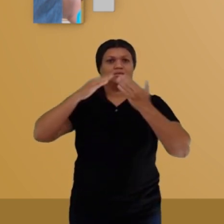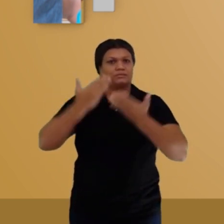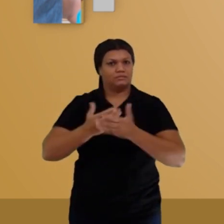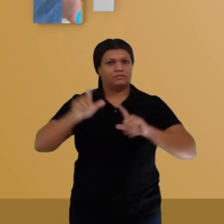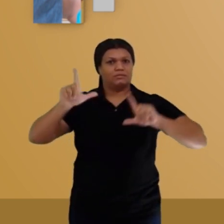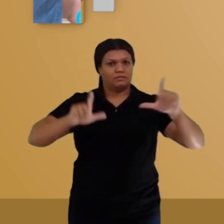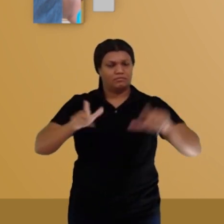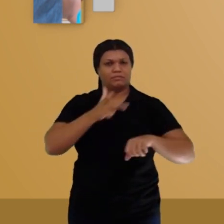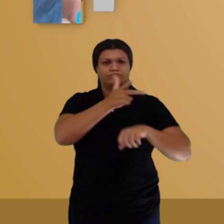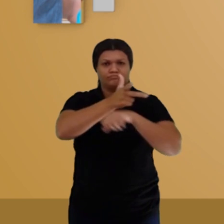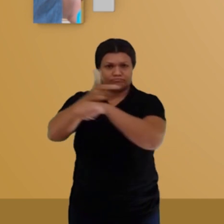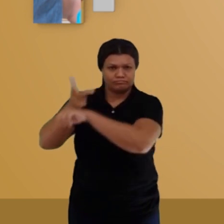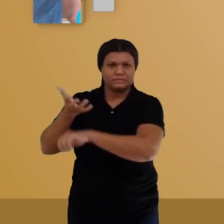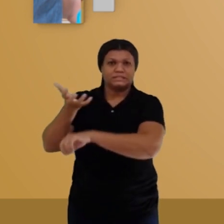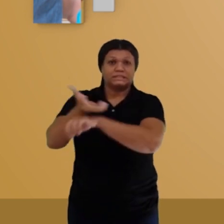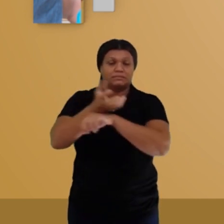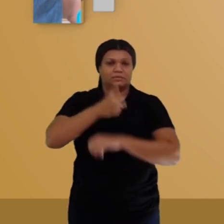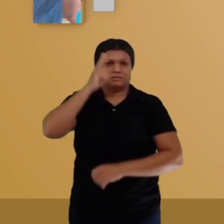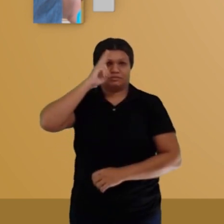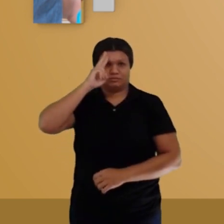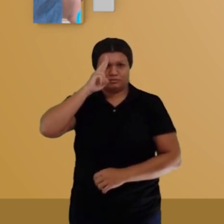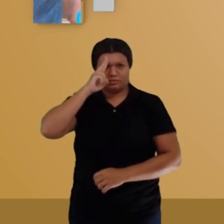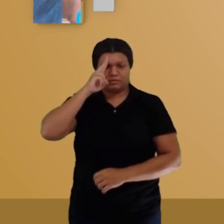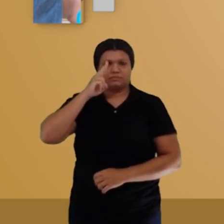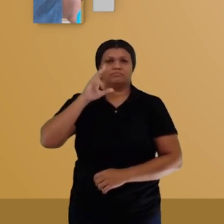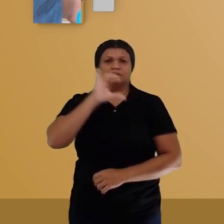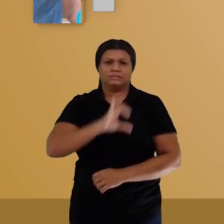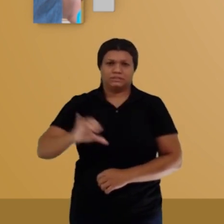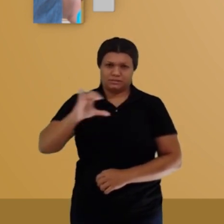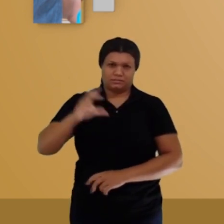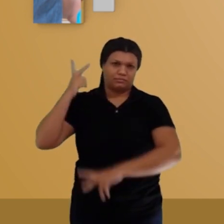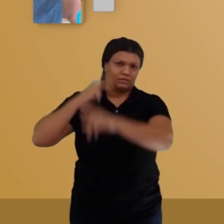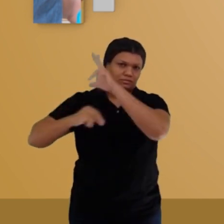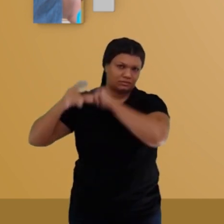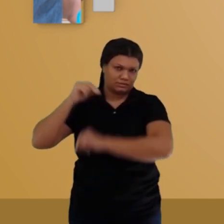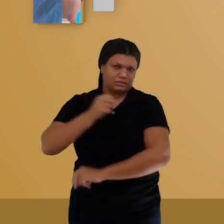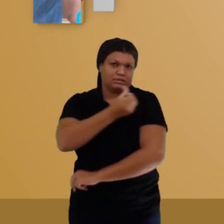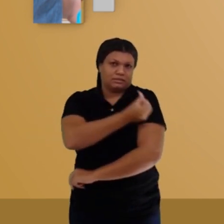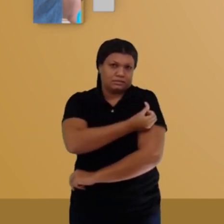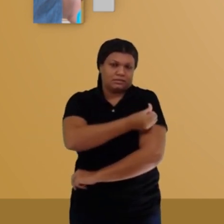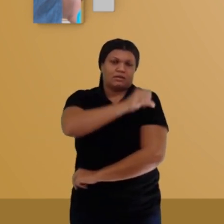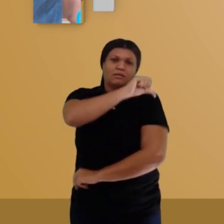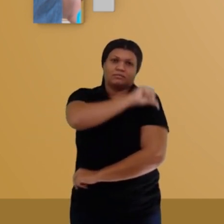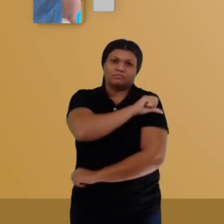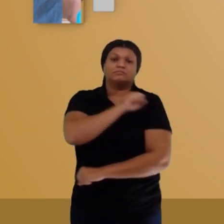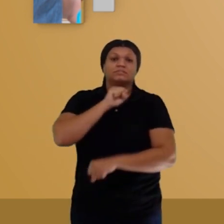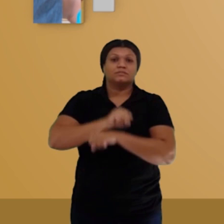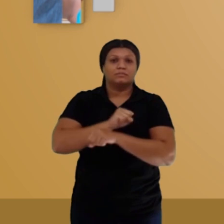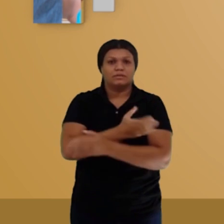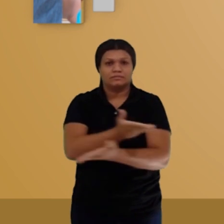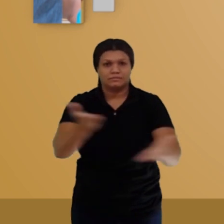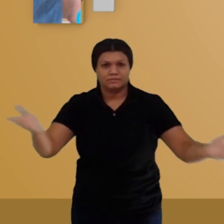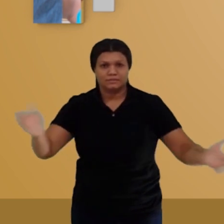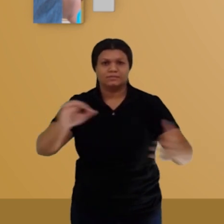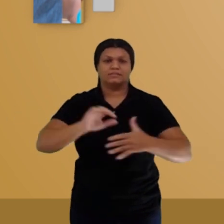videoaulas de história para todo o ciclo da adolescência, de sexto ao nono ano. Espero vocês!